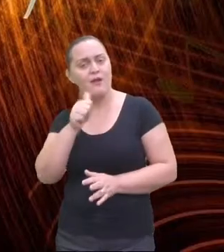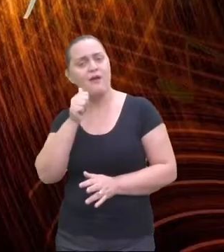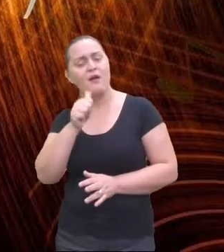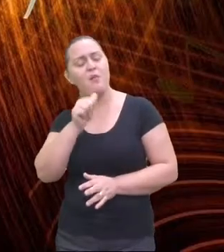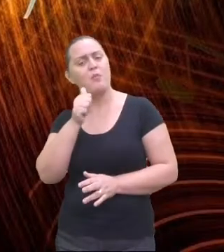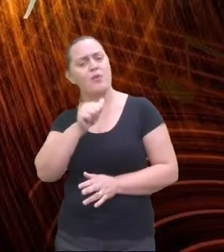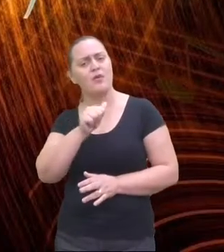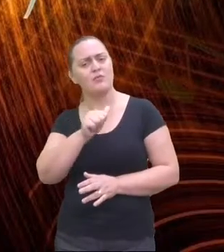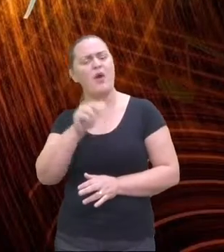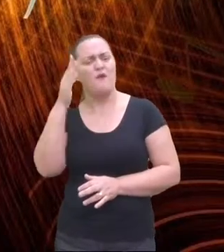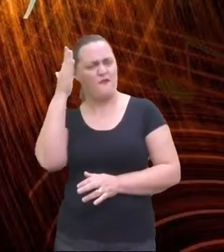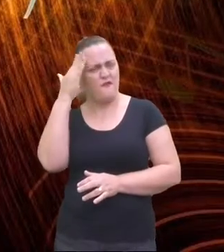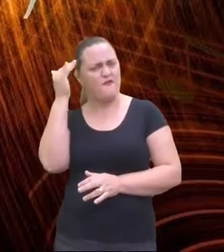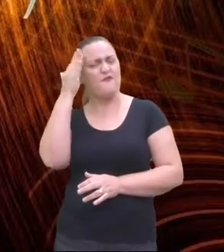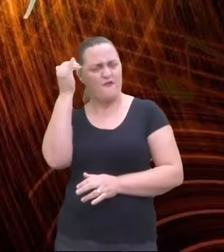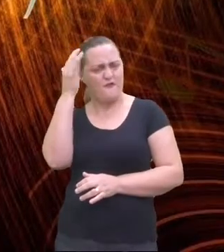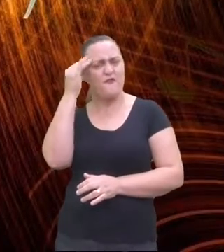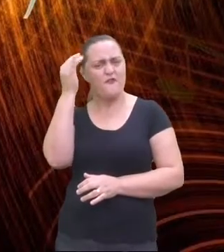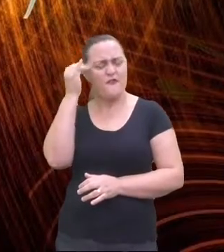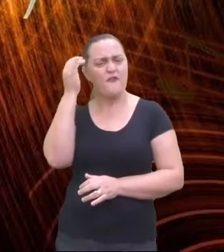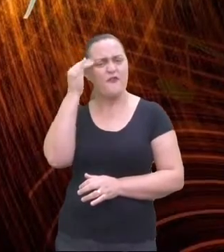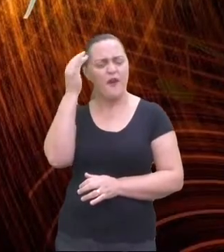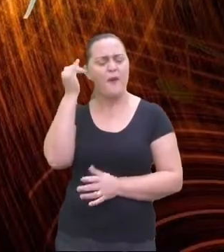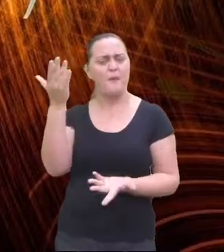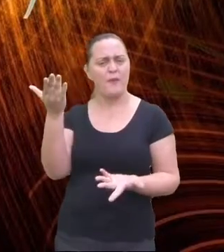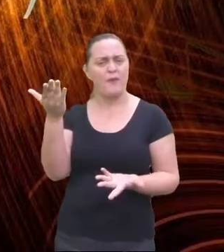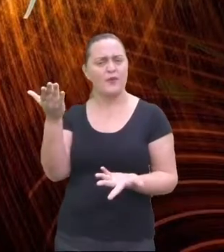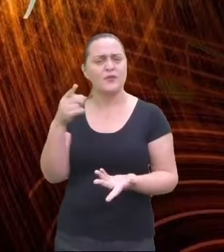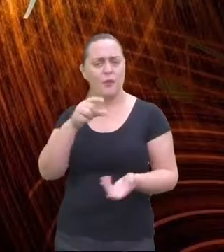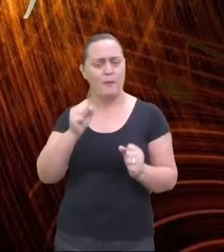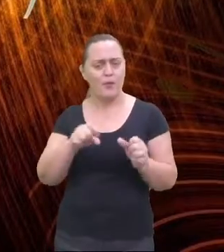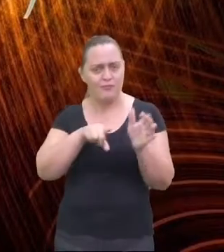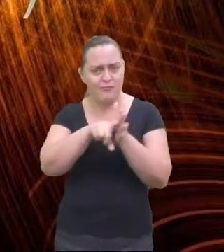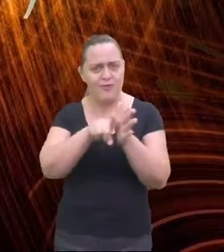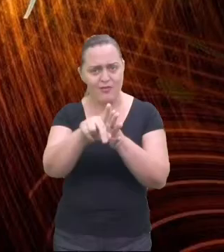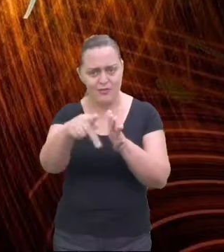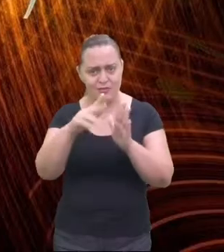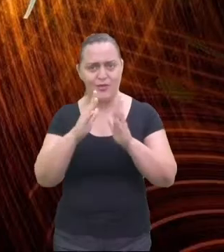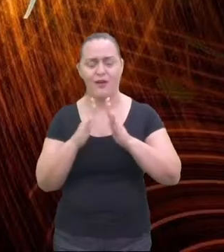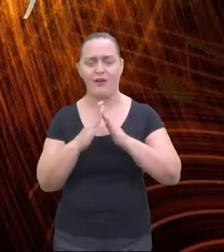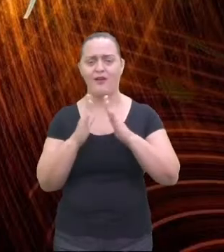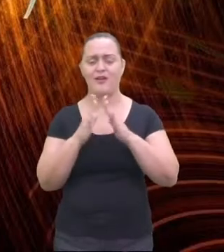é muito bacana. E você vai perceber essa melodia, também, do chorinho.